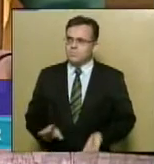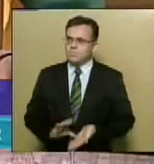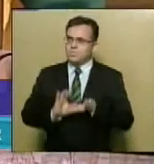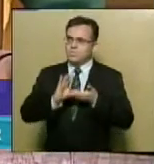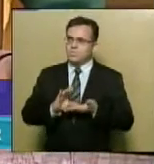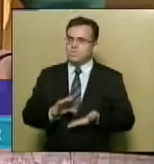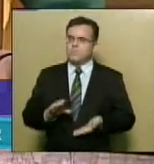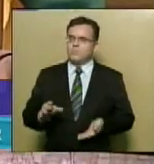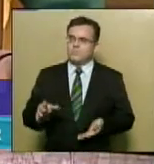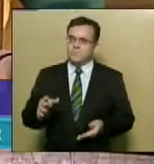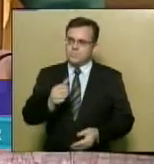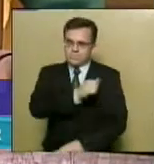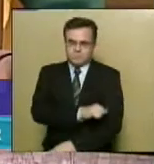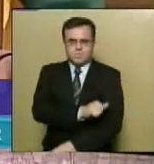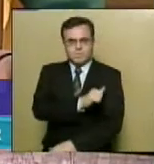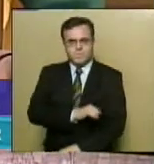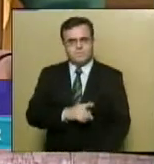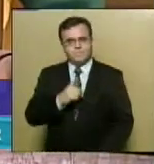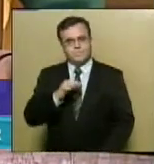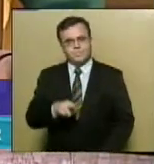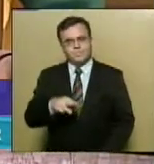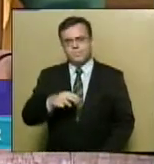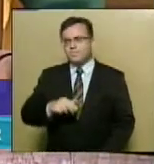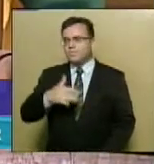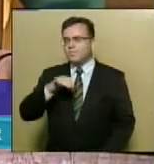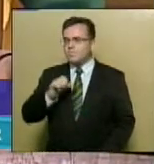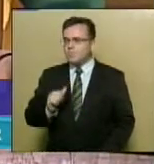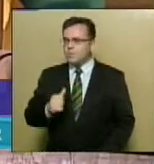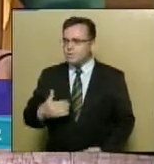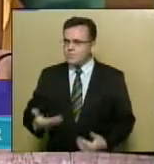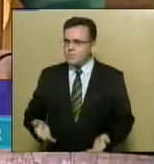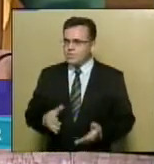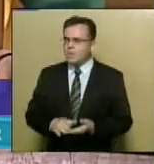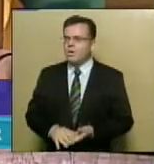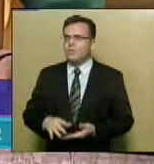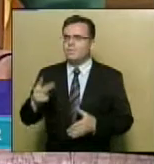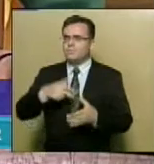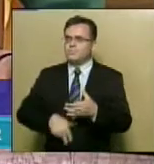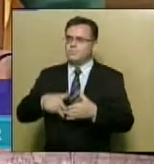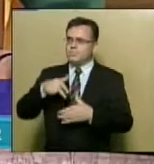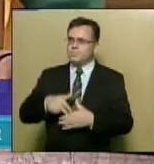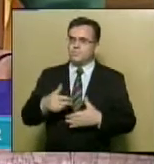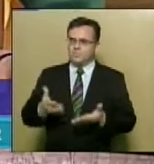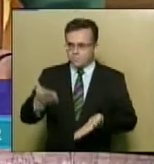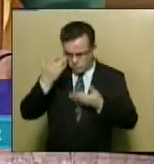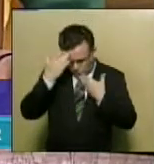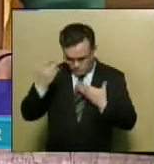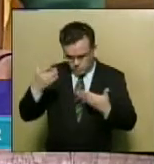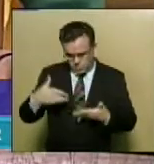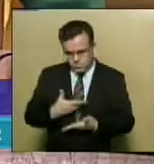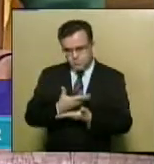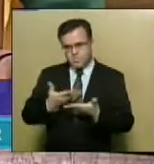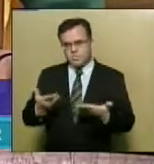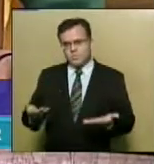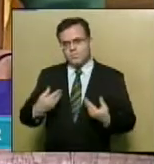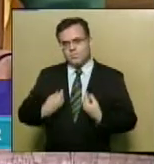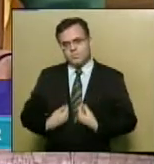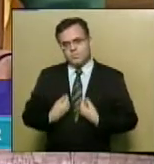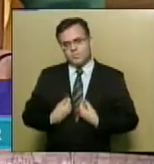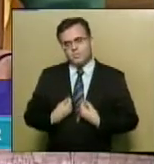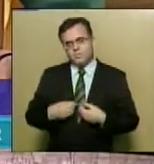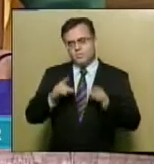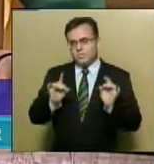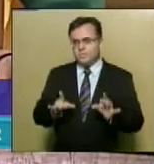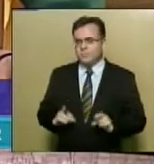Enfermagem do Estado de Sergipe, doutora Maria Cláudia Tavares de Matos, ocupou a tribuna agradecendo a todos pela presença, especial